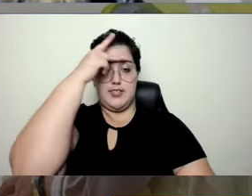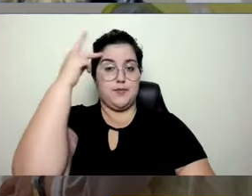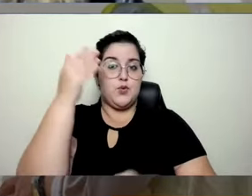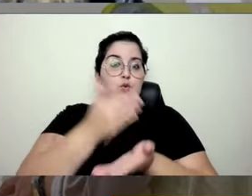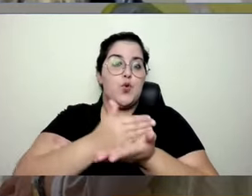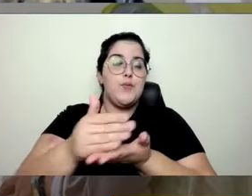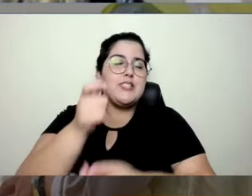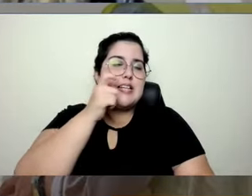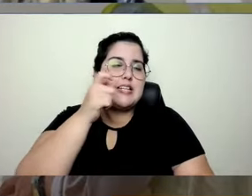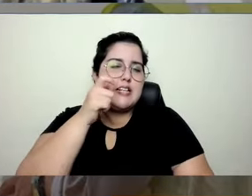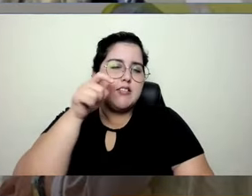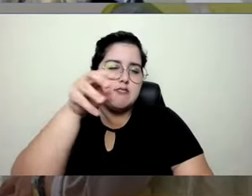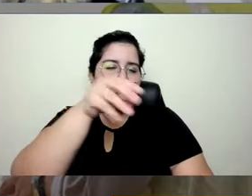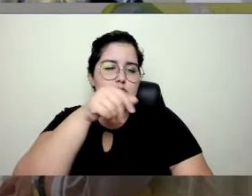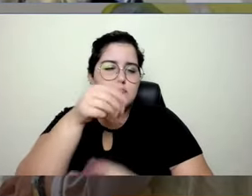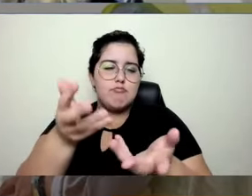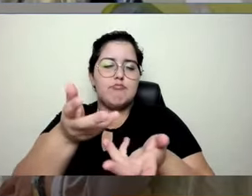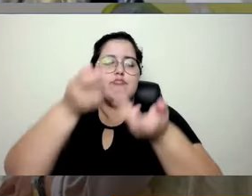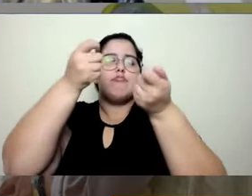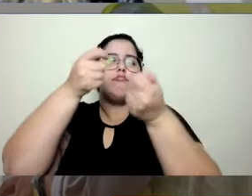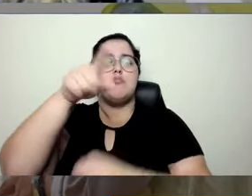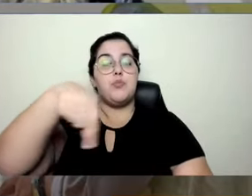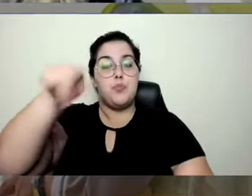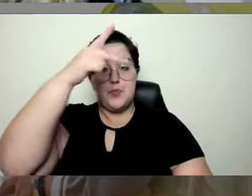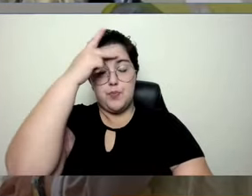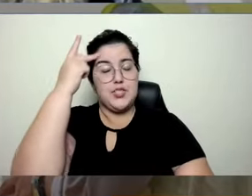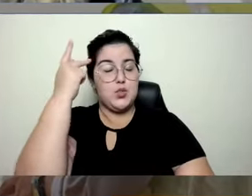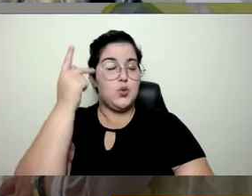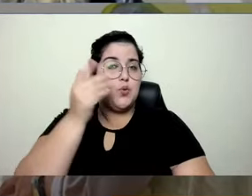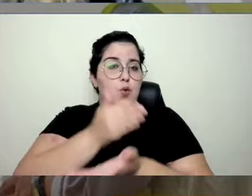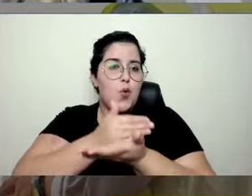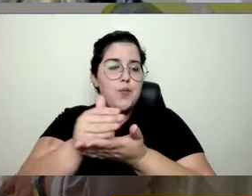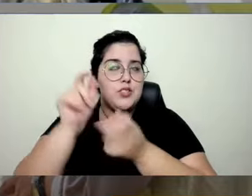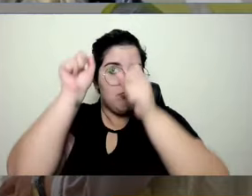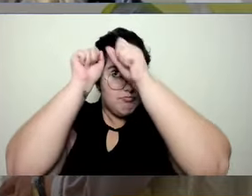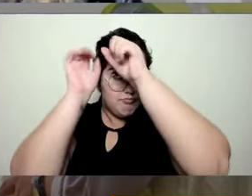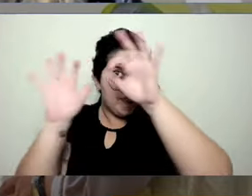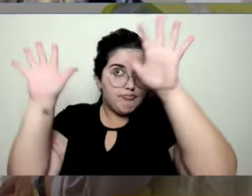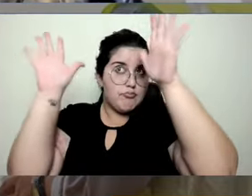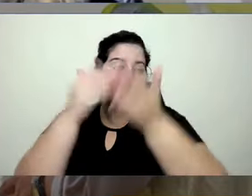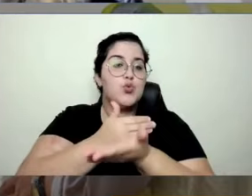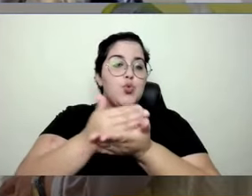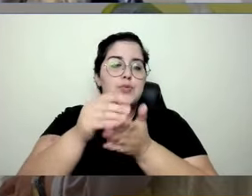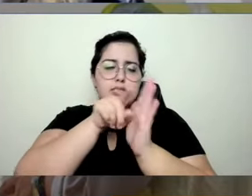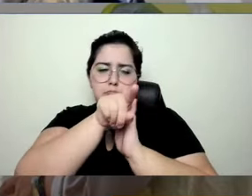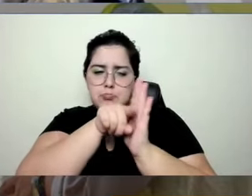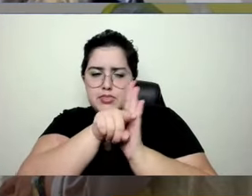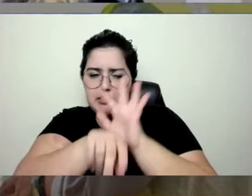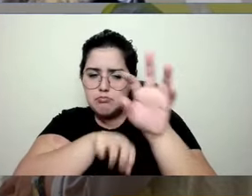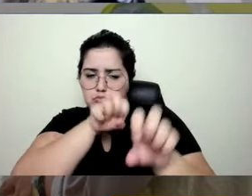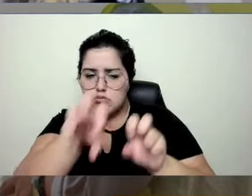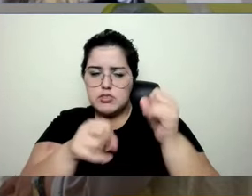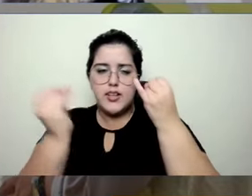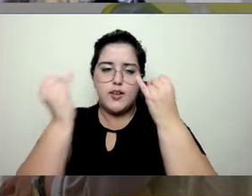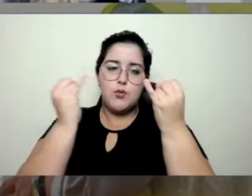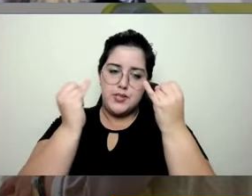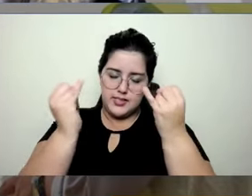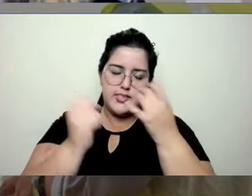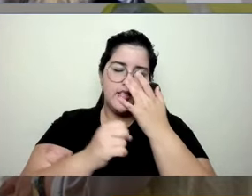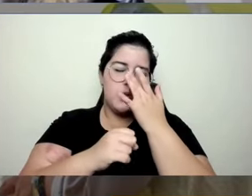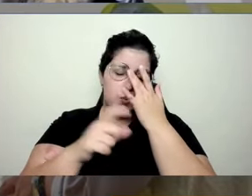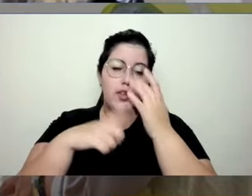temperinho ali para o pessoal dar aquela poçadinha atrás da cabeça e começar a pesquisar e ir atrás, ver que